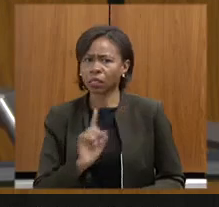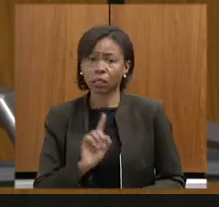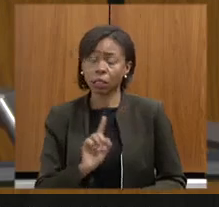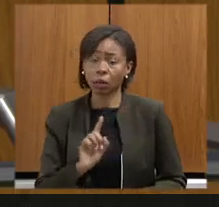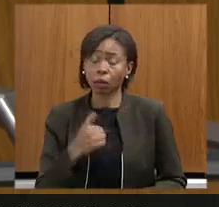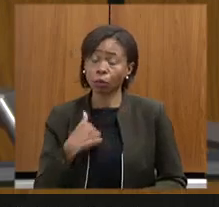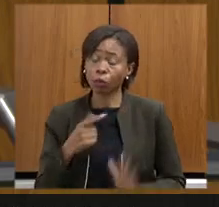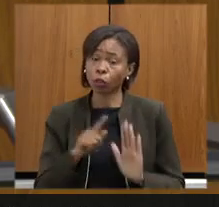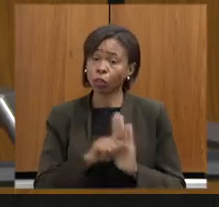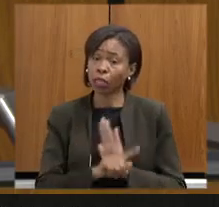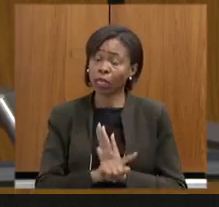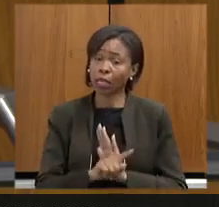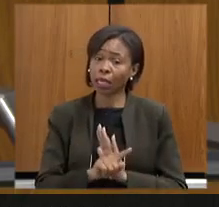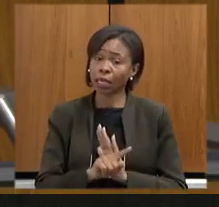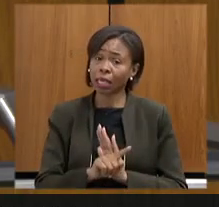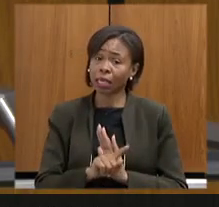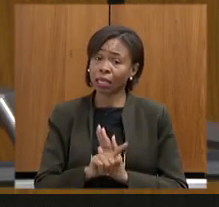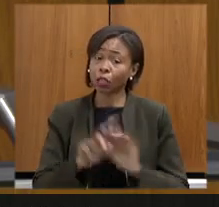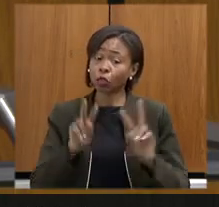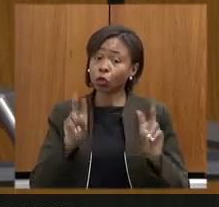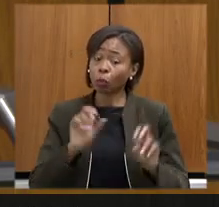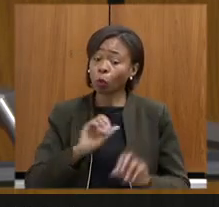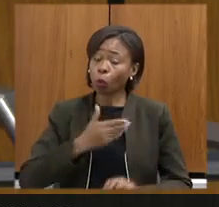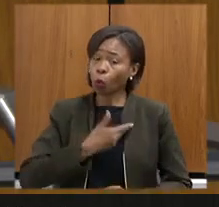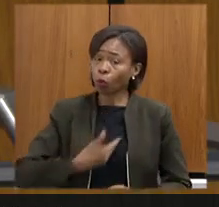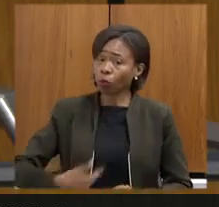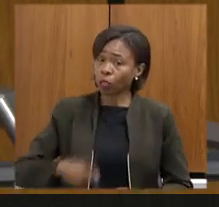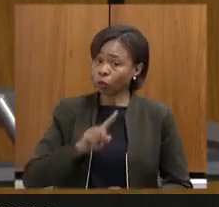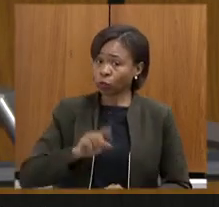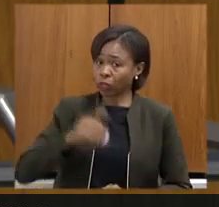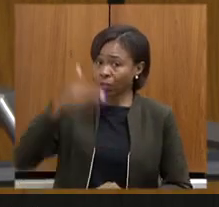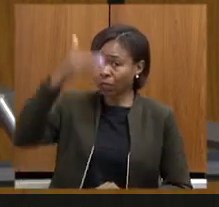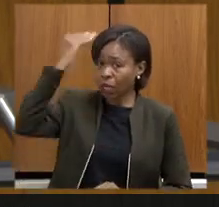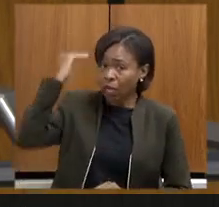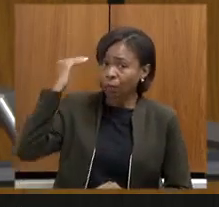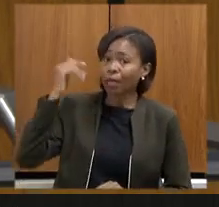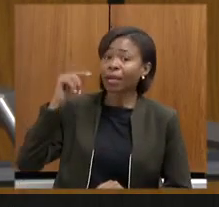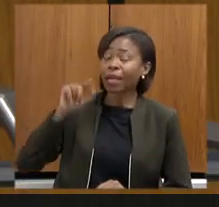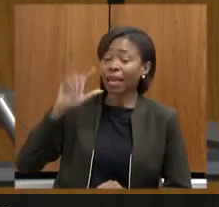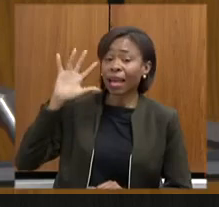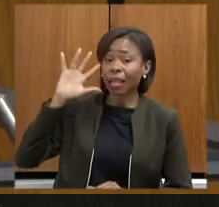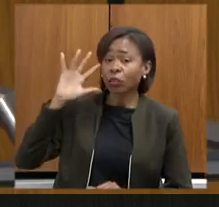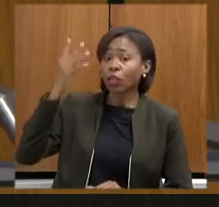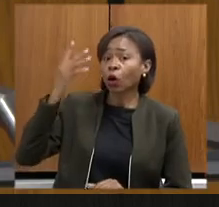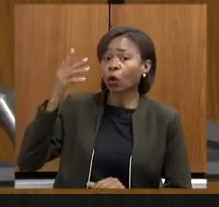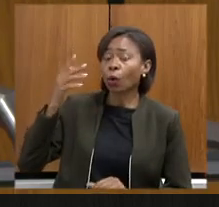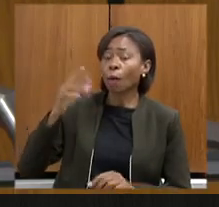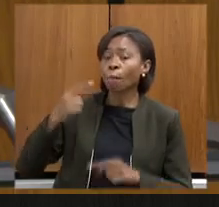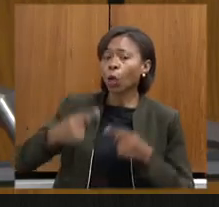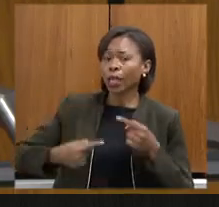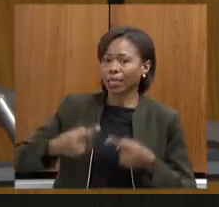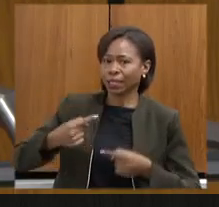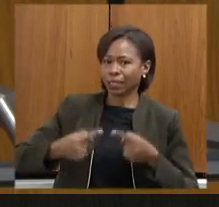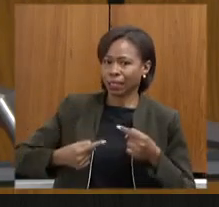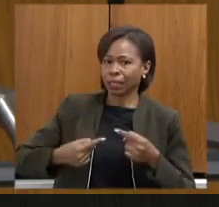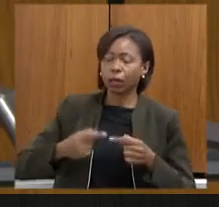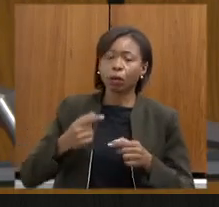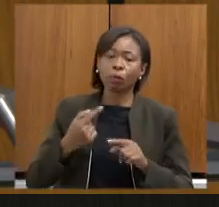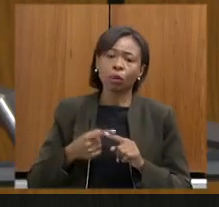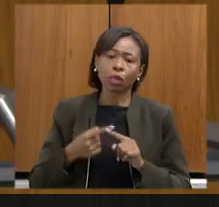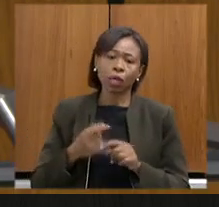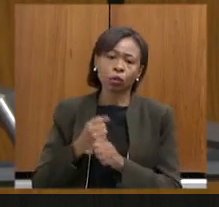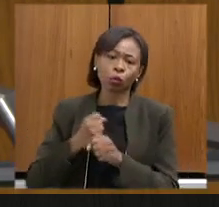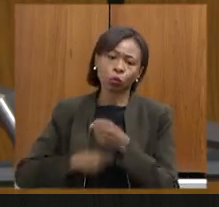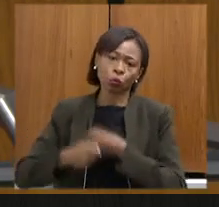do governo Zema considerando que ele considerando que em 2017 foi firmado